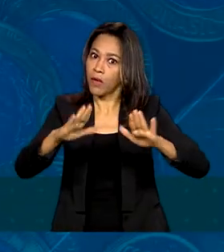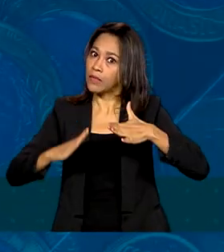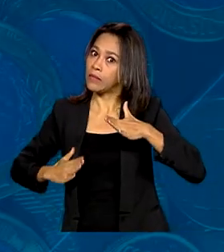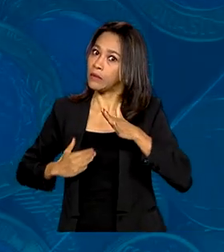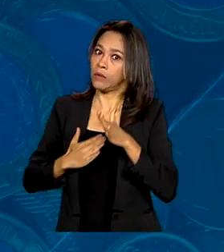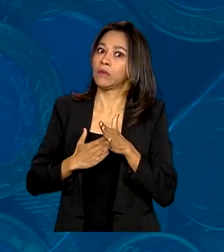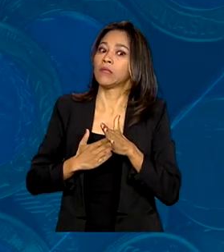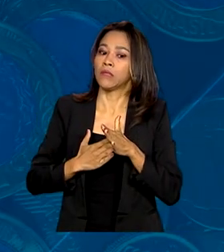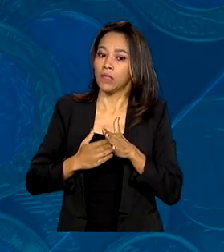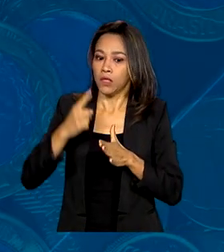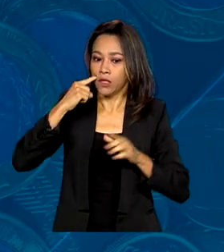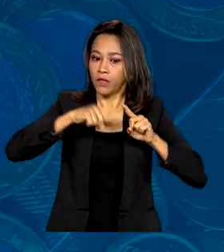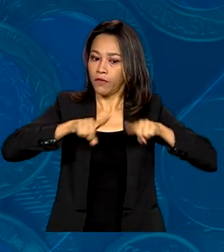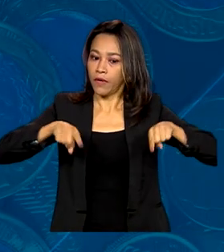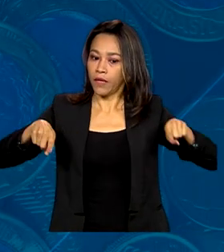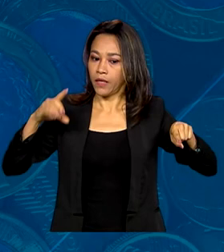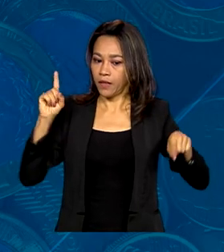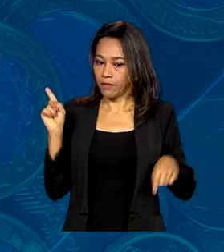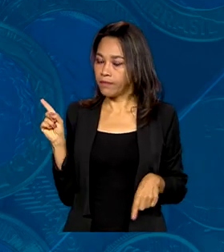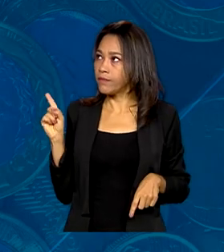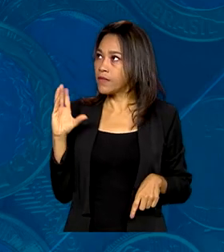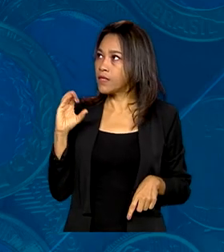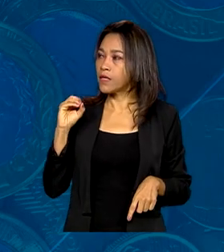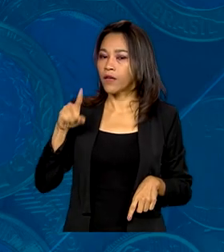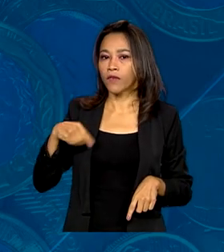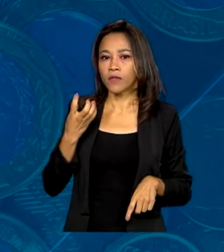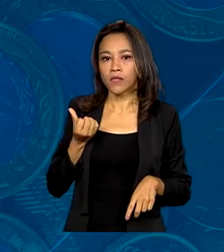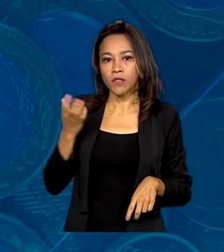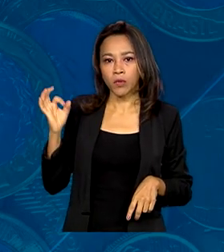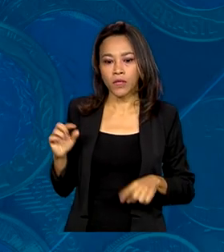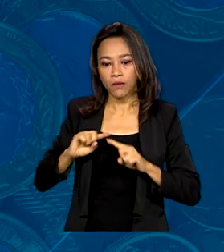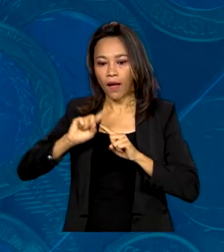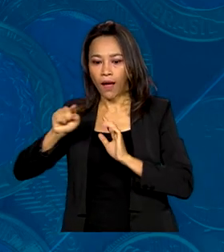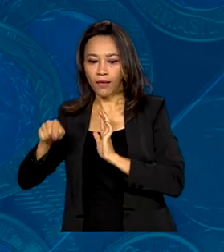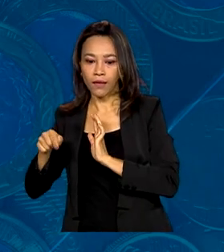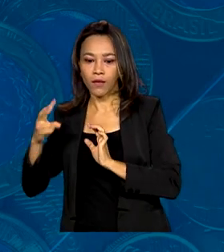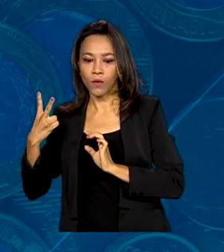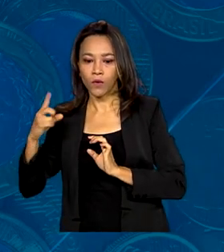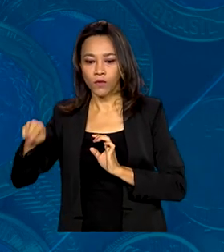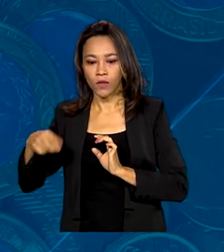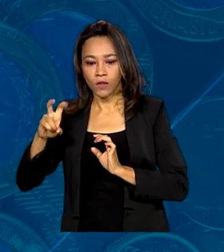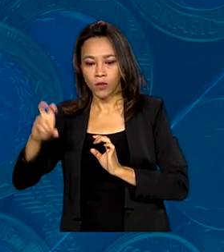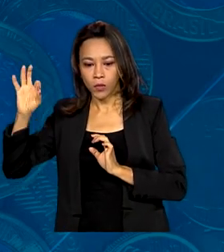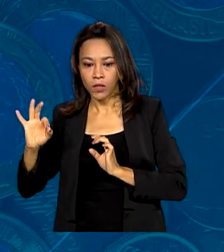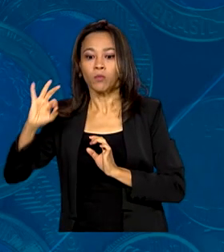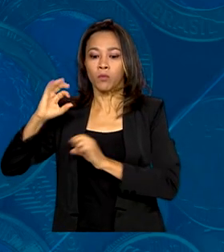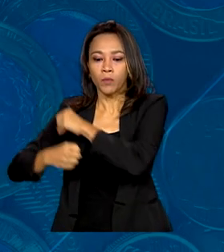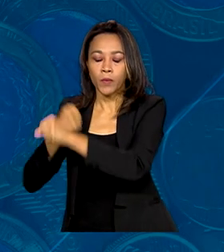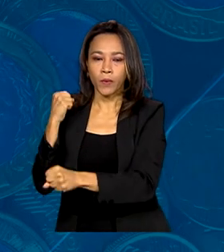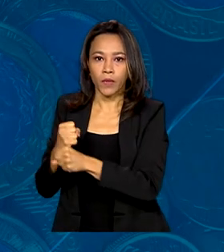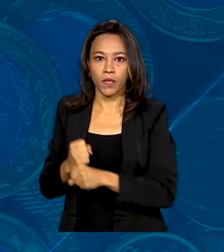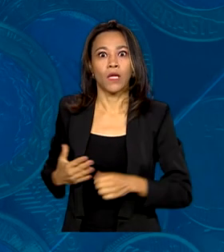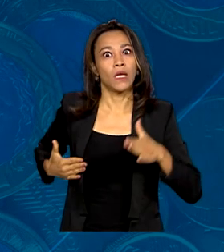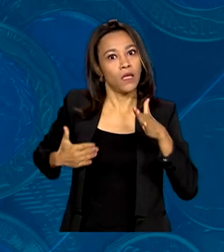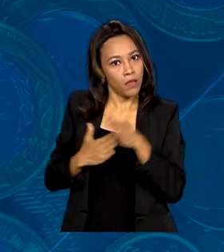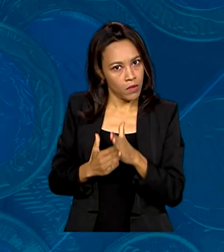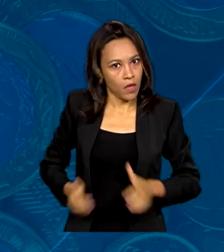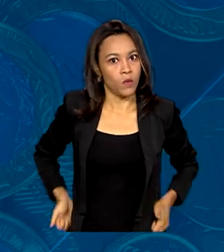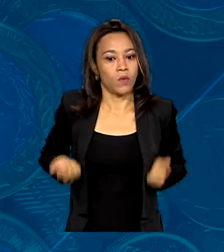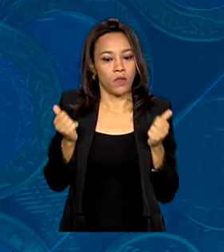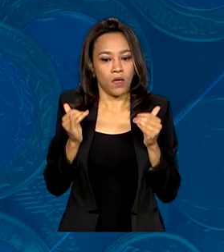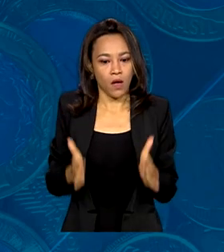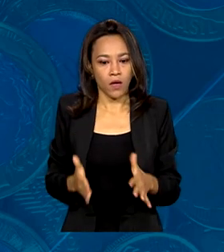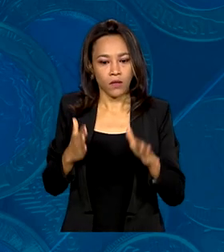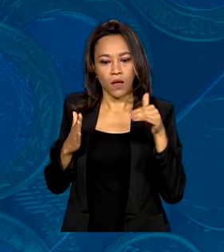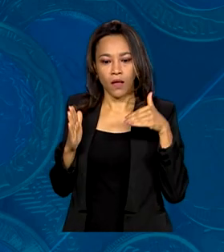tolerância, que varia de 0,6% a 2,5% ao ano, com gastos limitados a